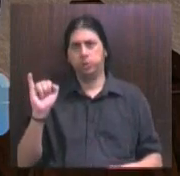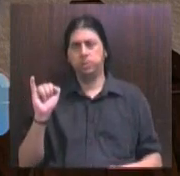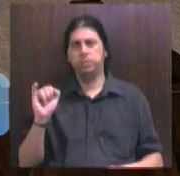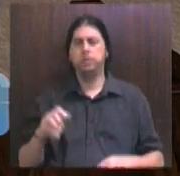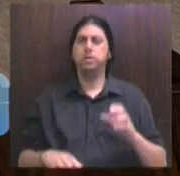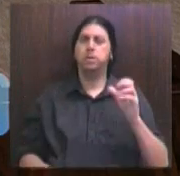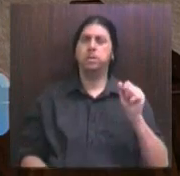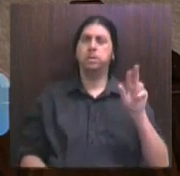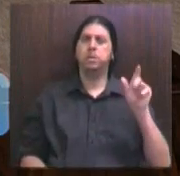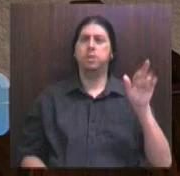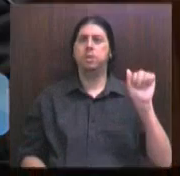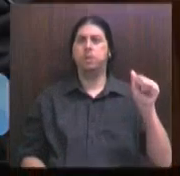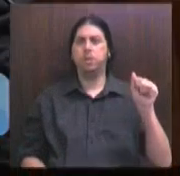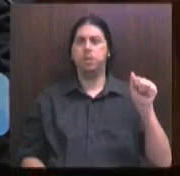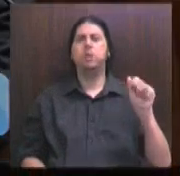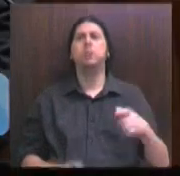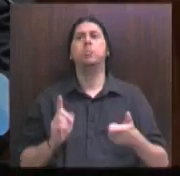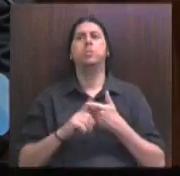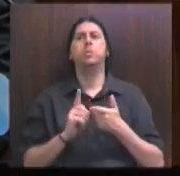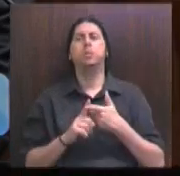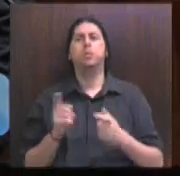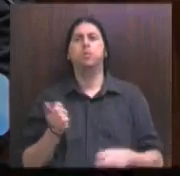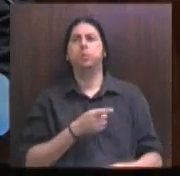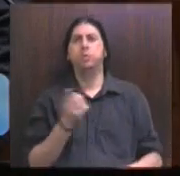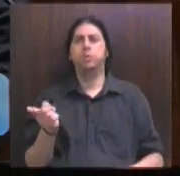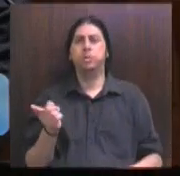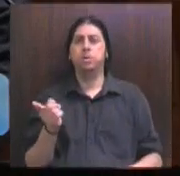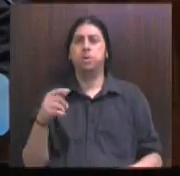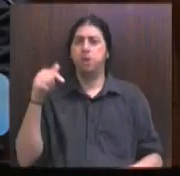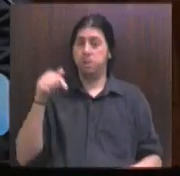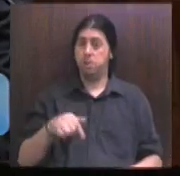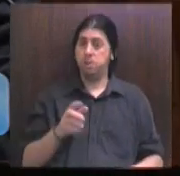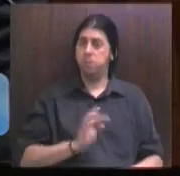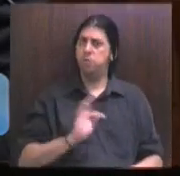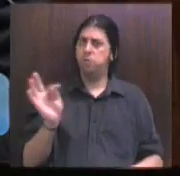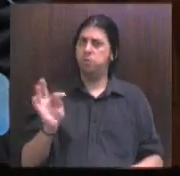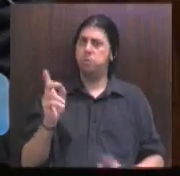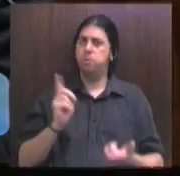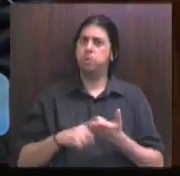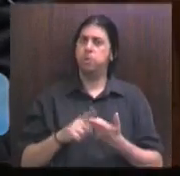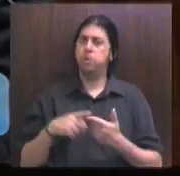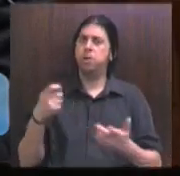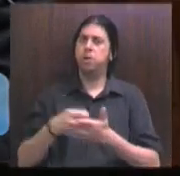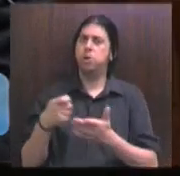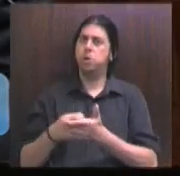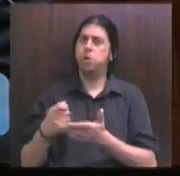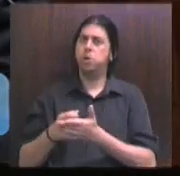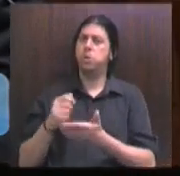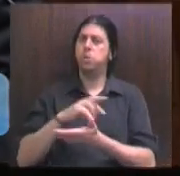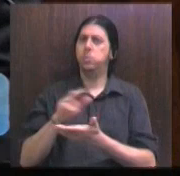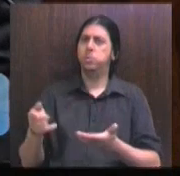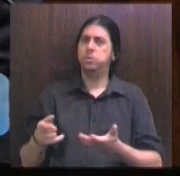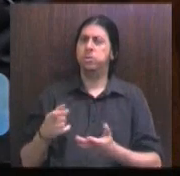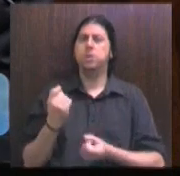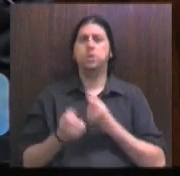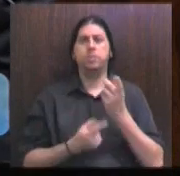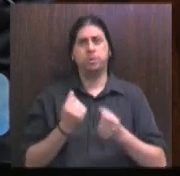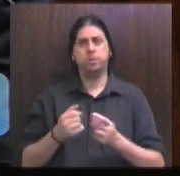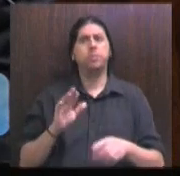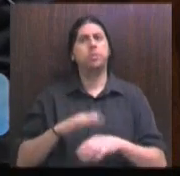Para que vocês, é daqui para frente, porque as lutas ficarão cada vez mais